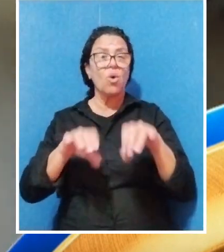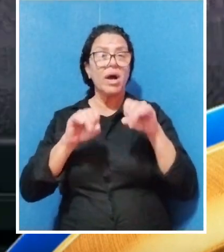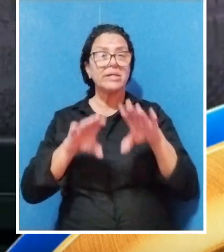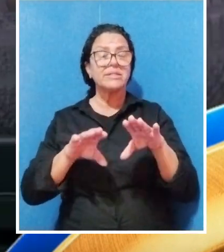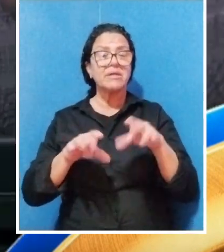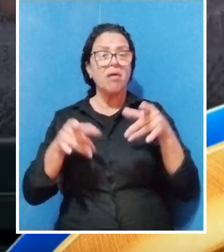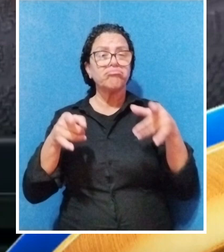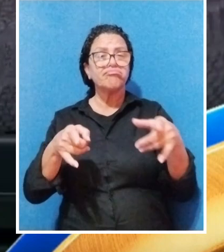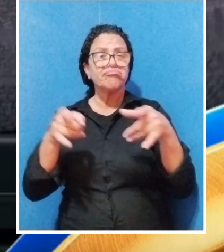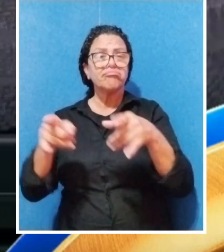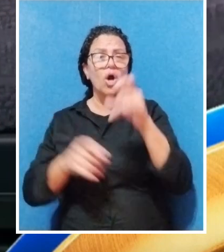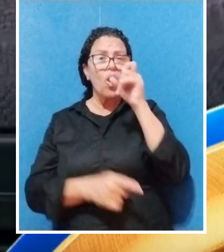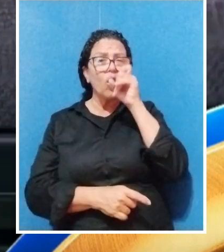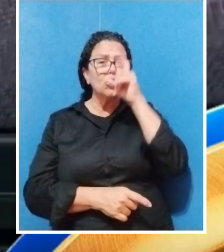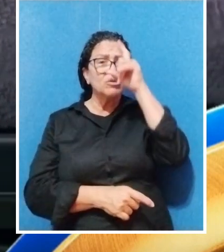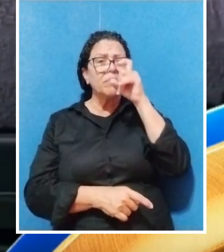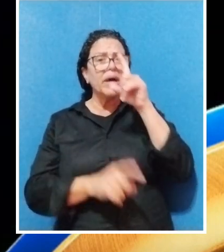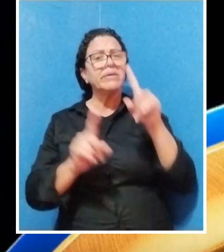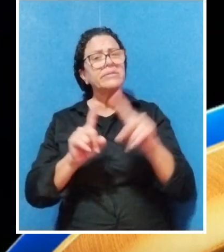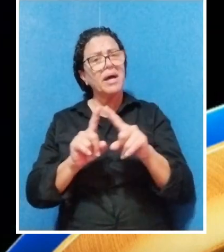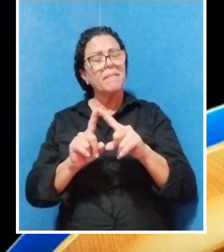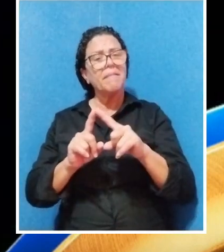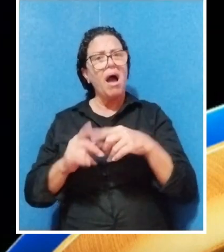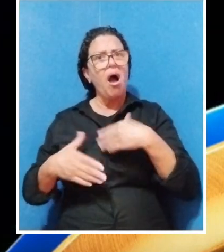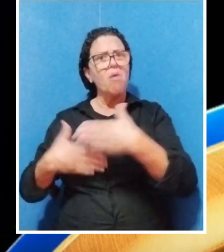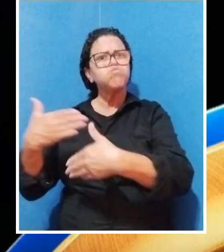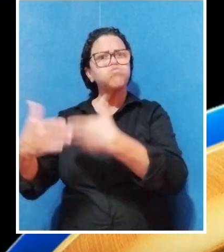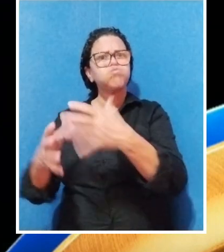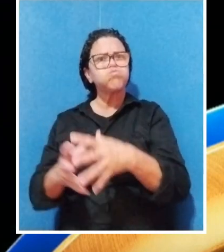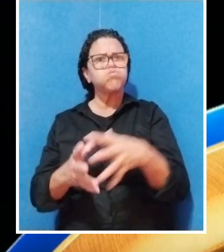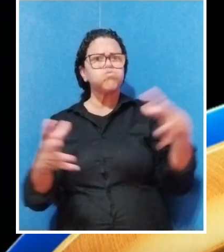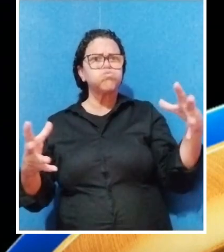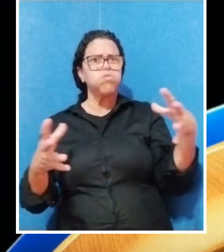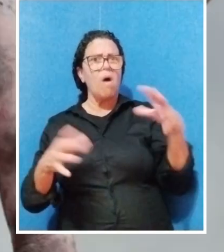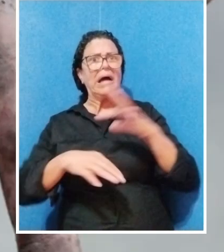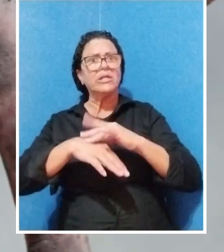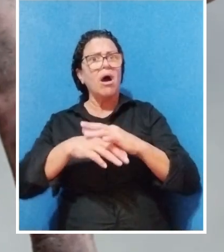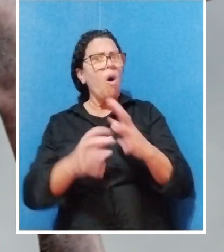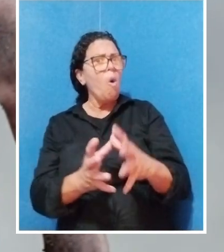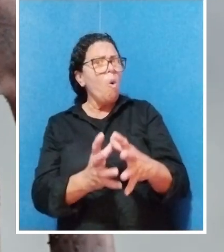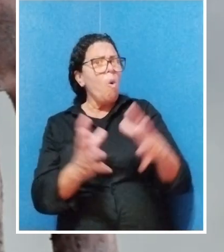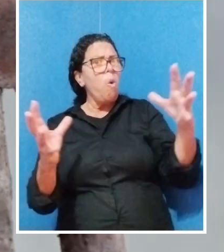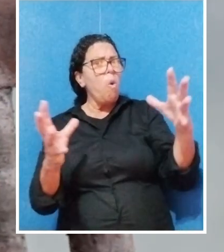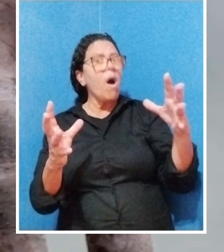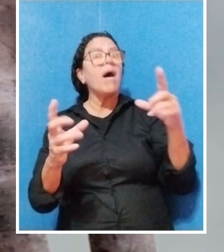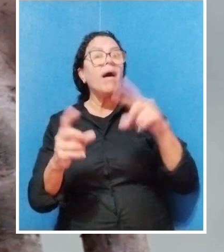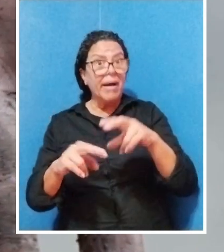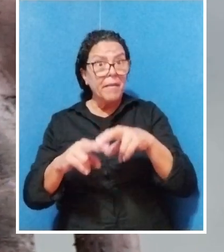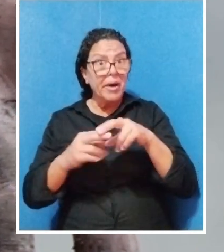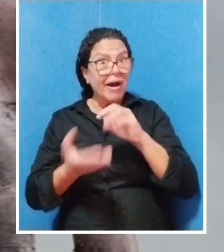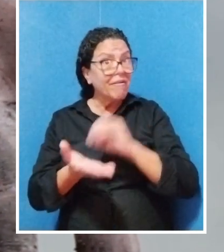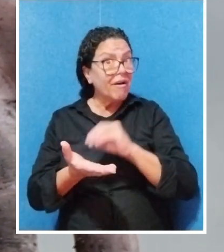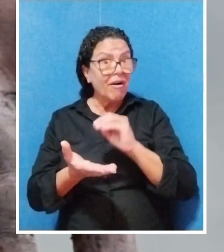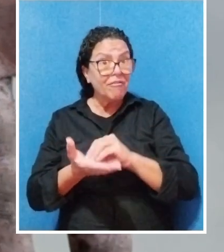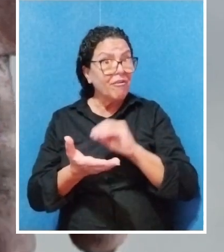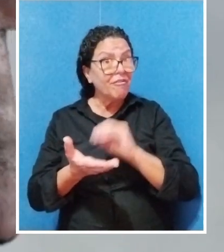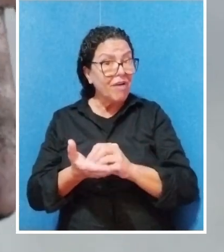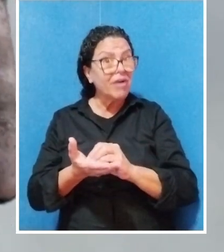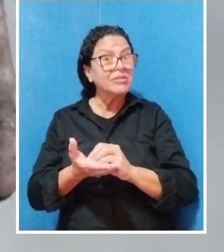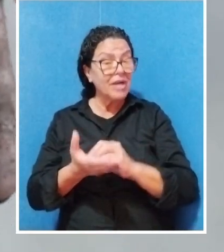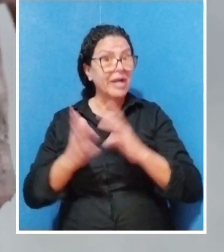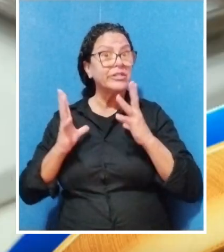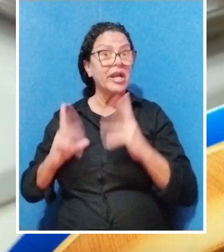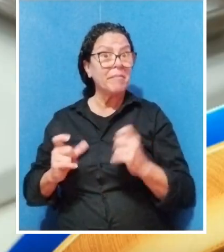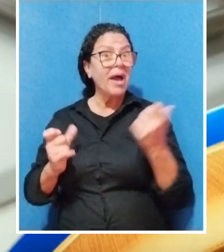educação e acomodação ou hospitalidade, uma proporção considerável de surtos de doenças pode ser atribuída a mãos